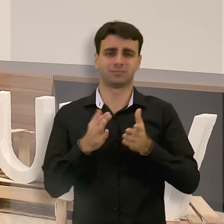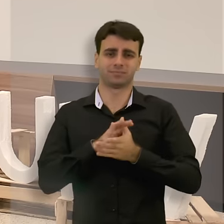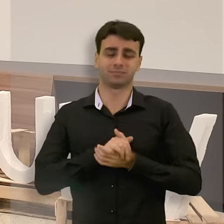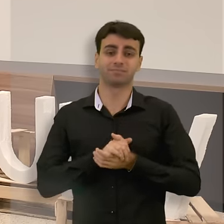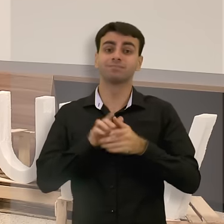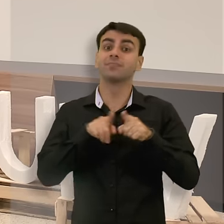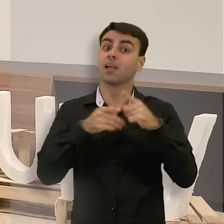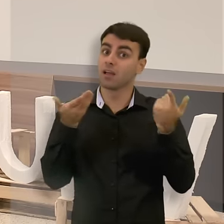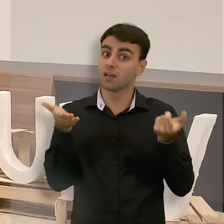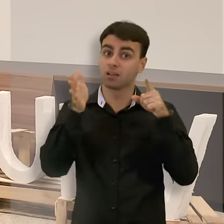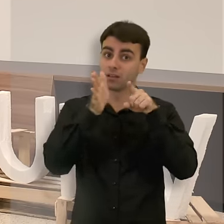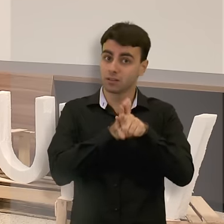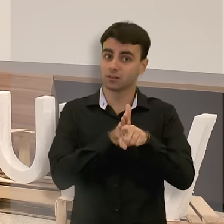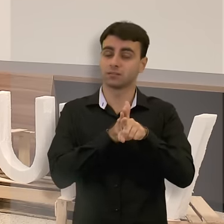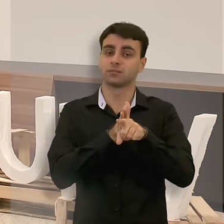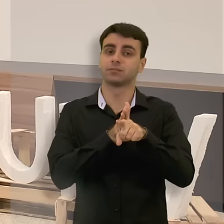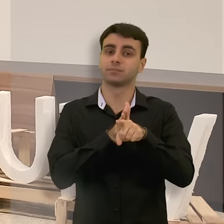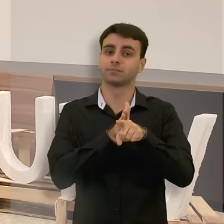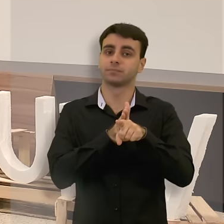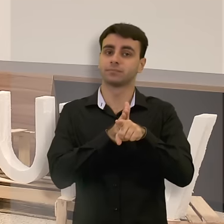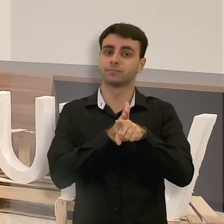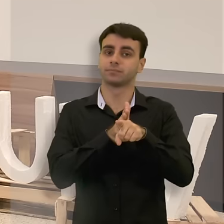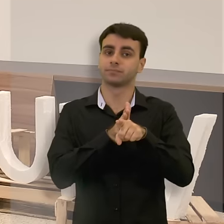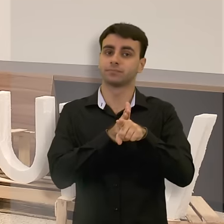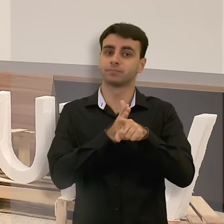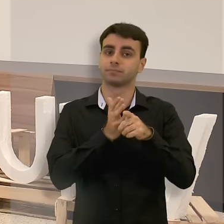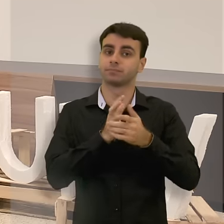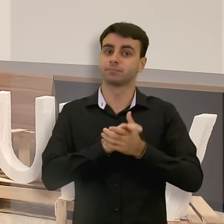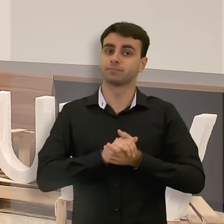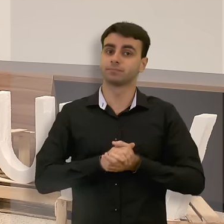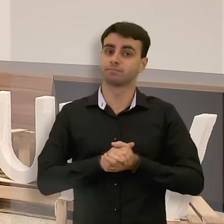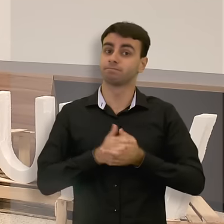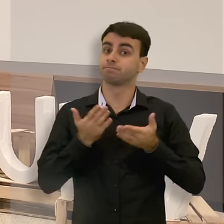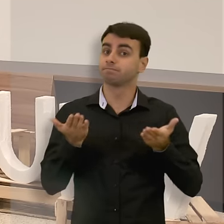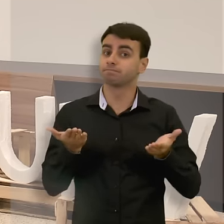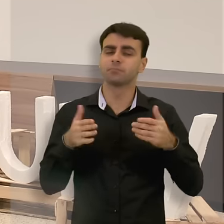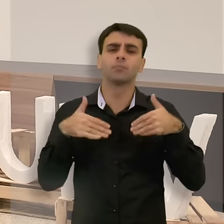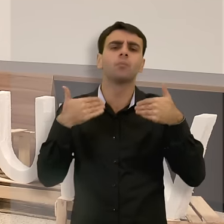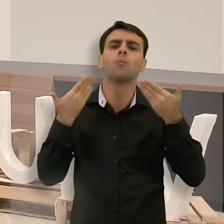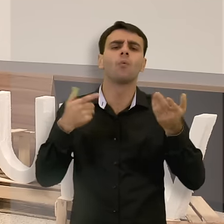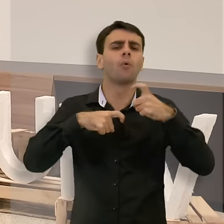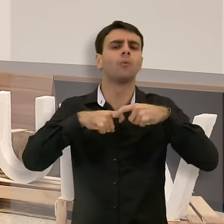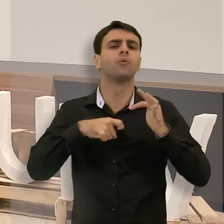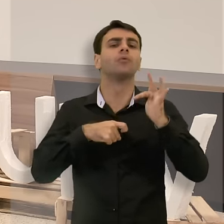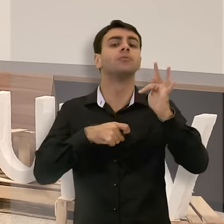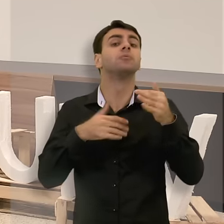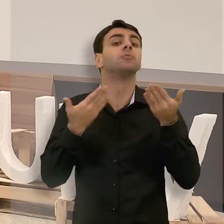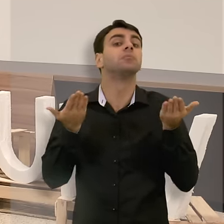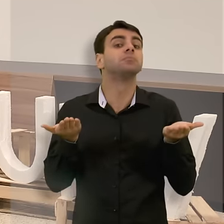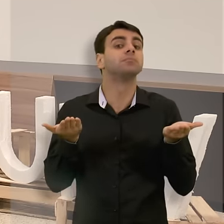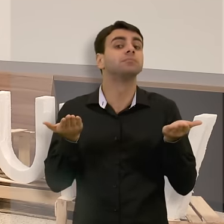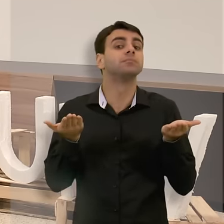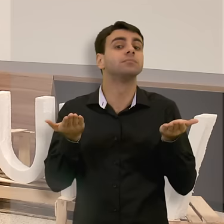E aí eu pergunto para vocês, qual será a medicina do futuro?